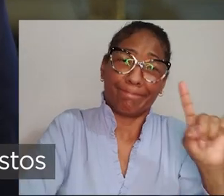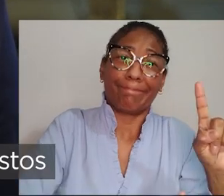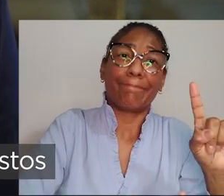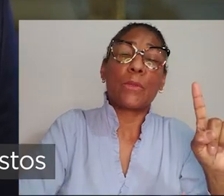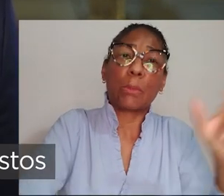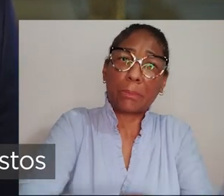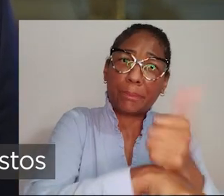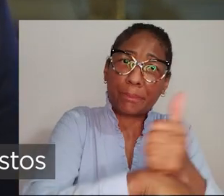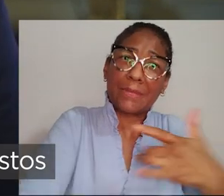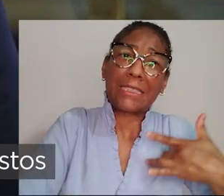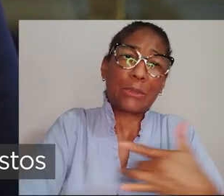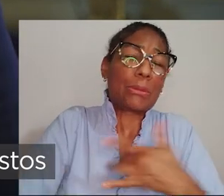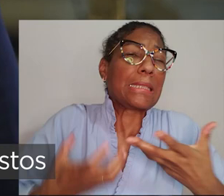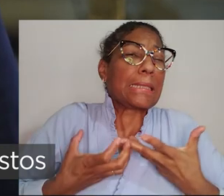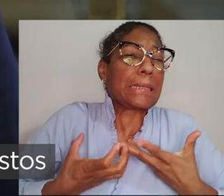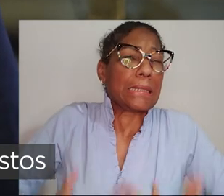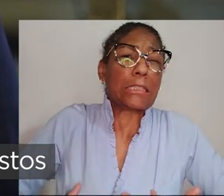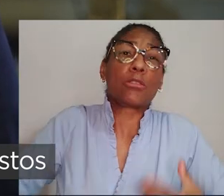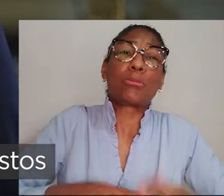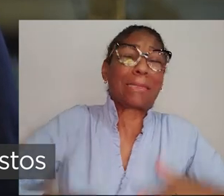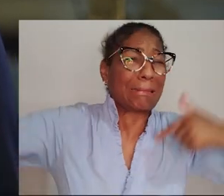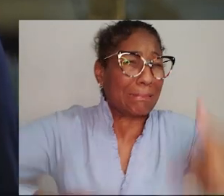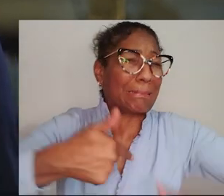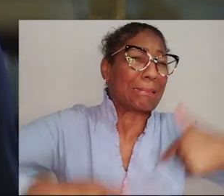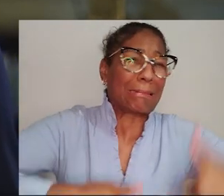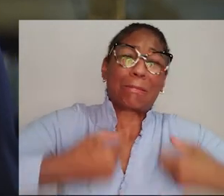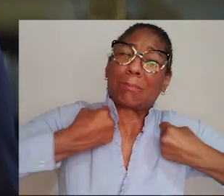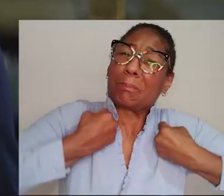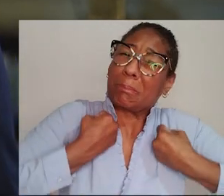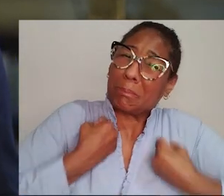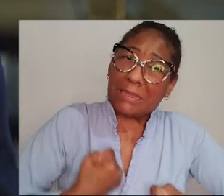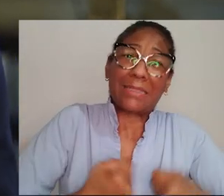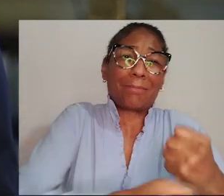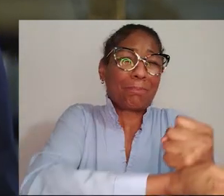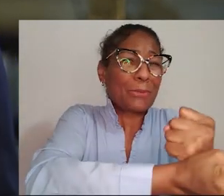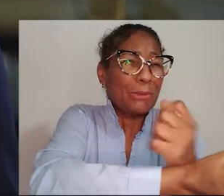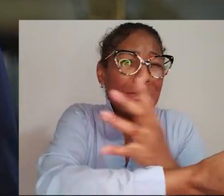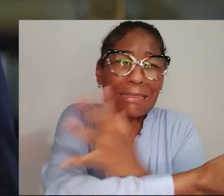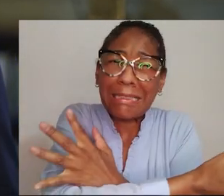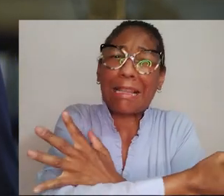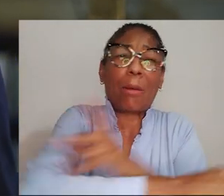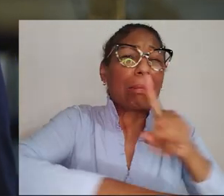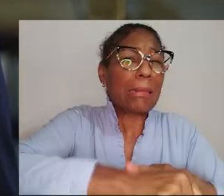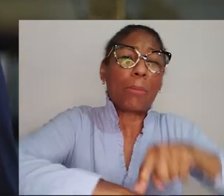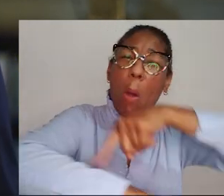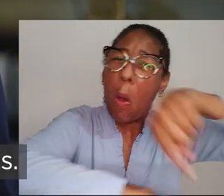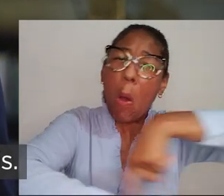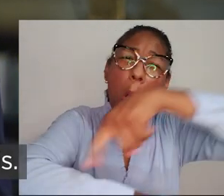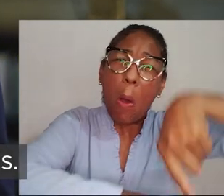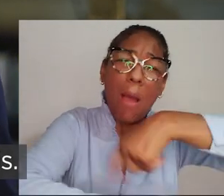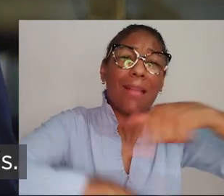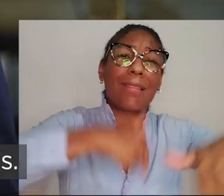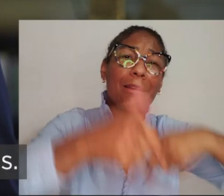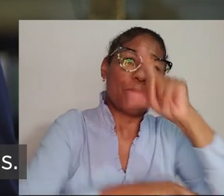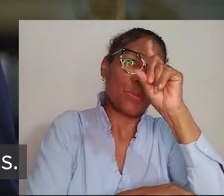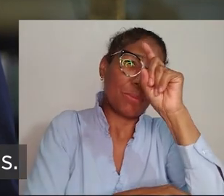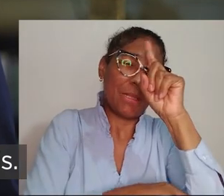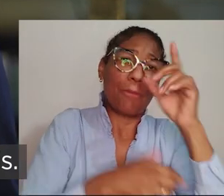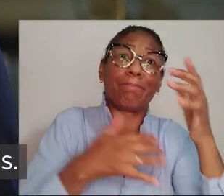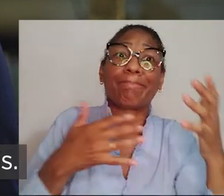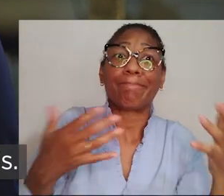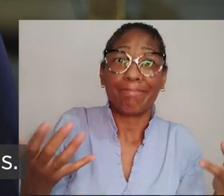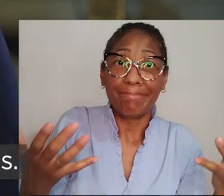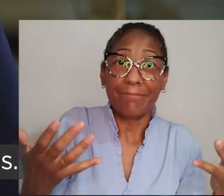Os nossos profissionais de saúde estão exaustos pela exigência física e emocional que eles têm no